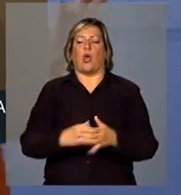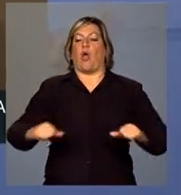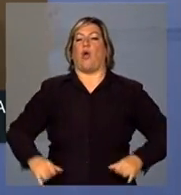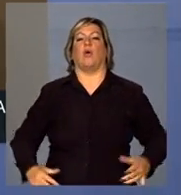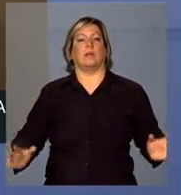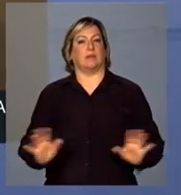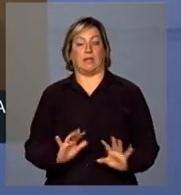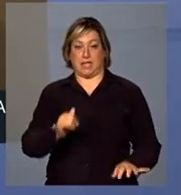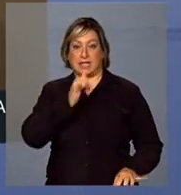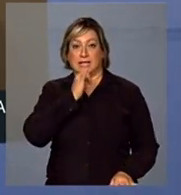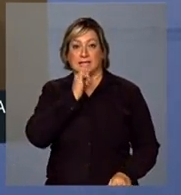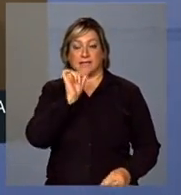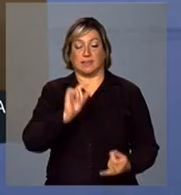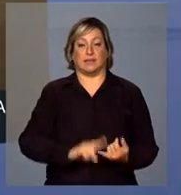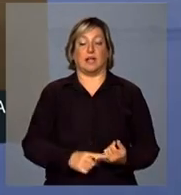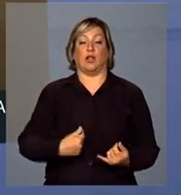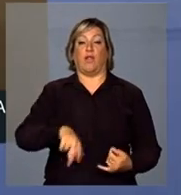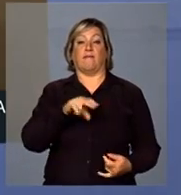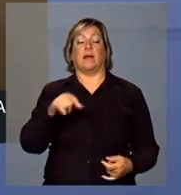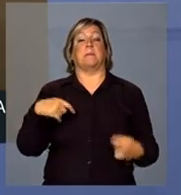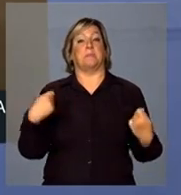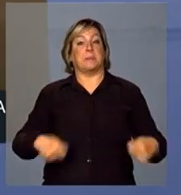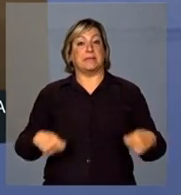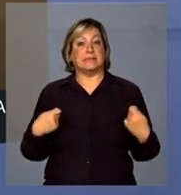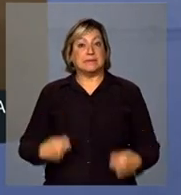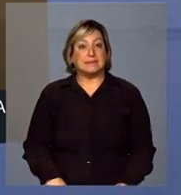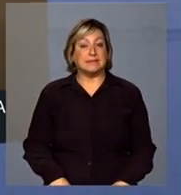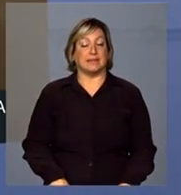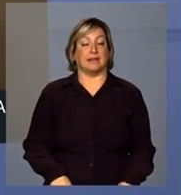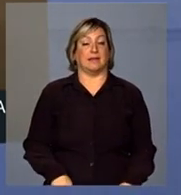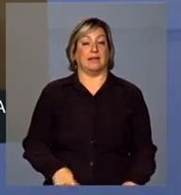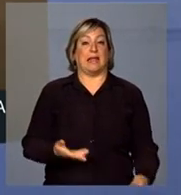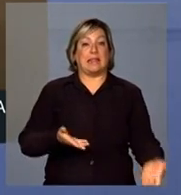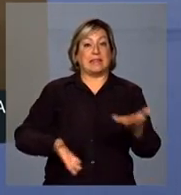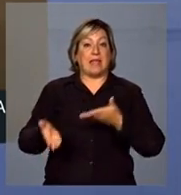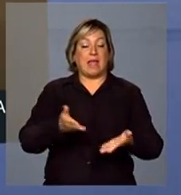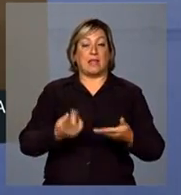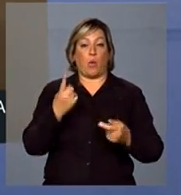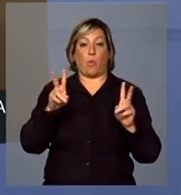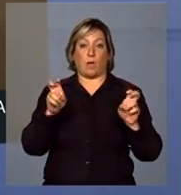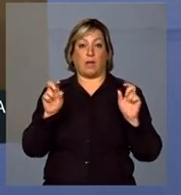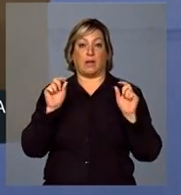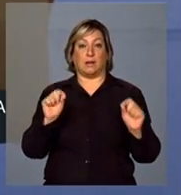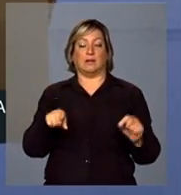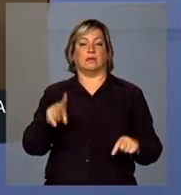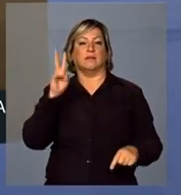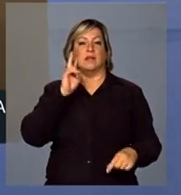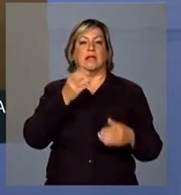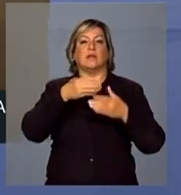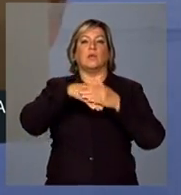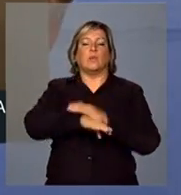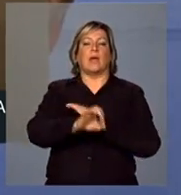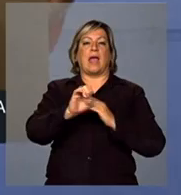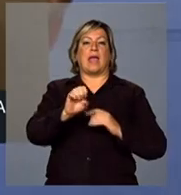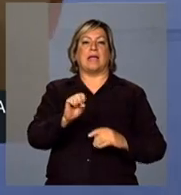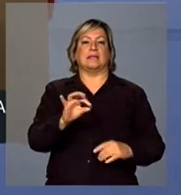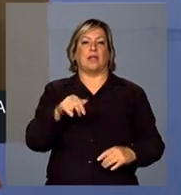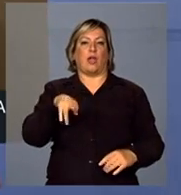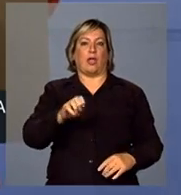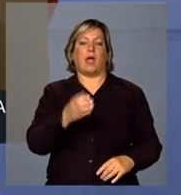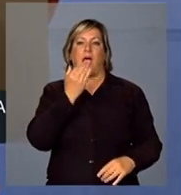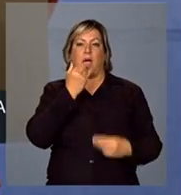Exemplo, nós vamos ter de tratar de uma questão que é o estoque da alimentação